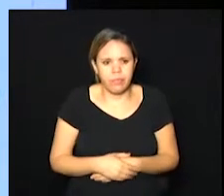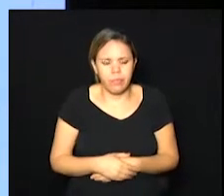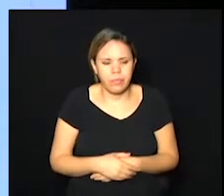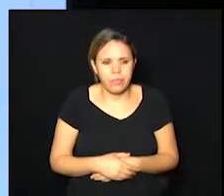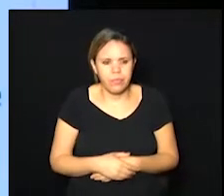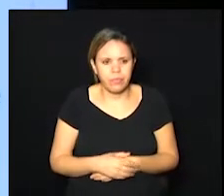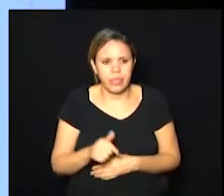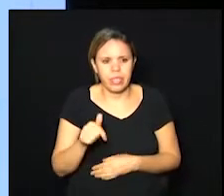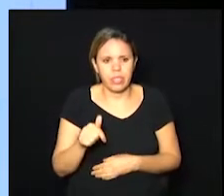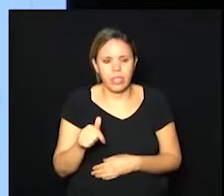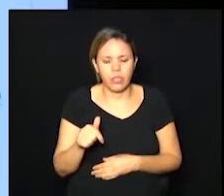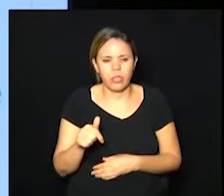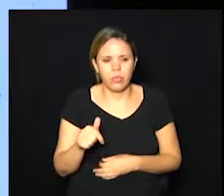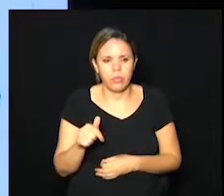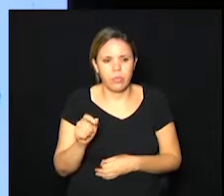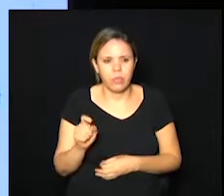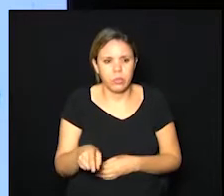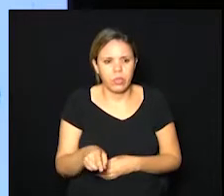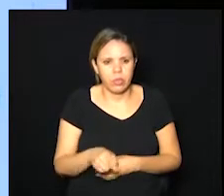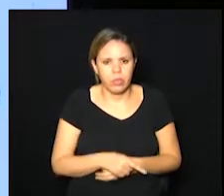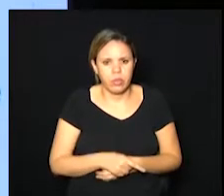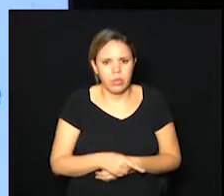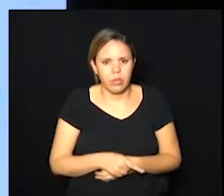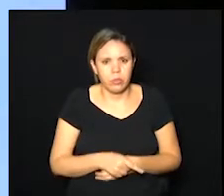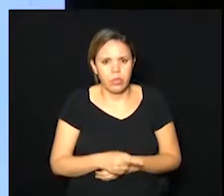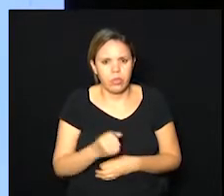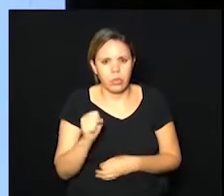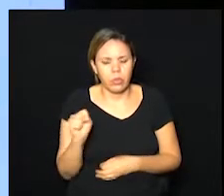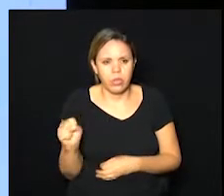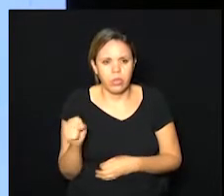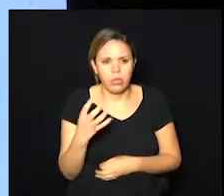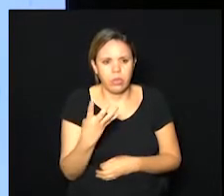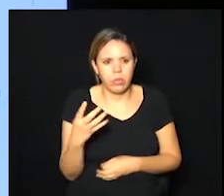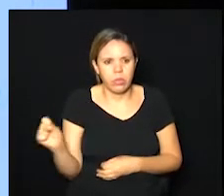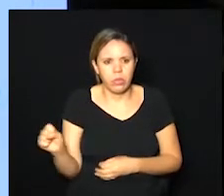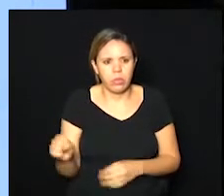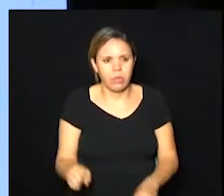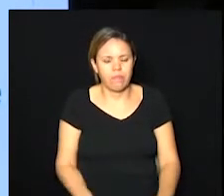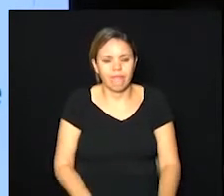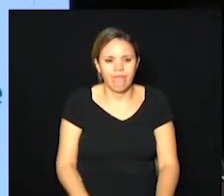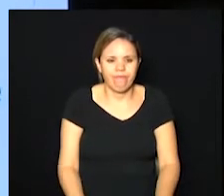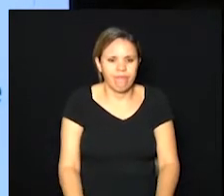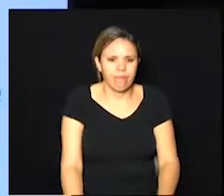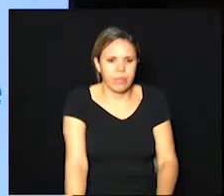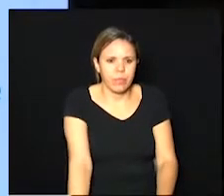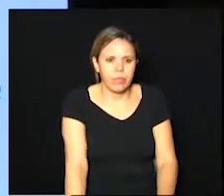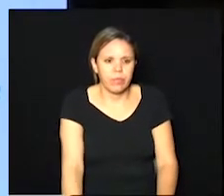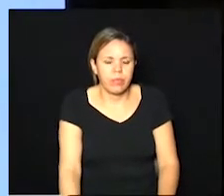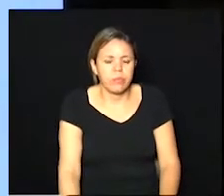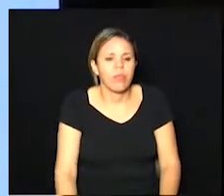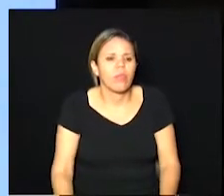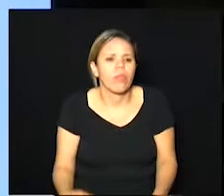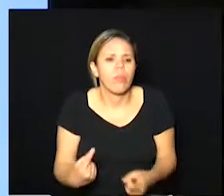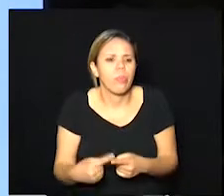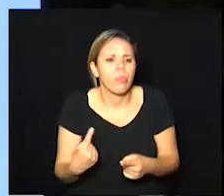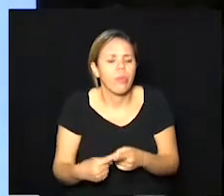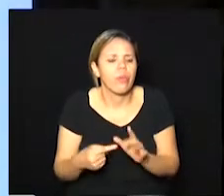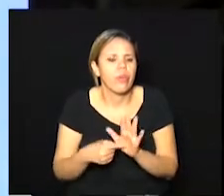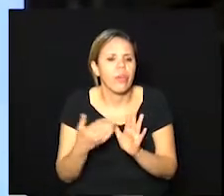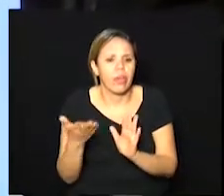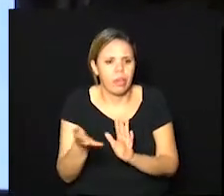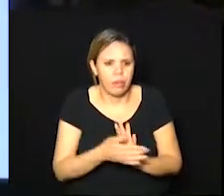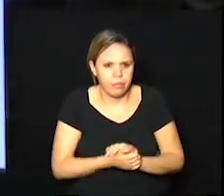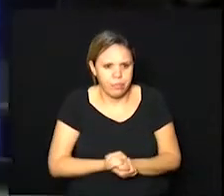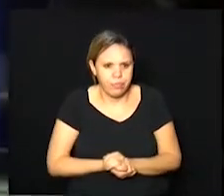7 mil 7 mil 848 então mas por que está colocado isso aqui